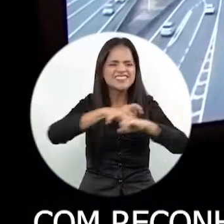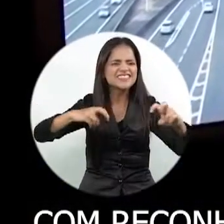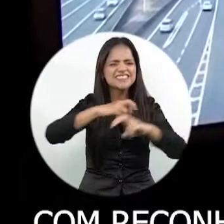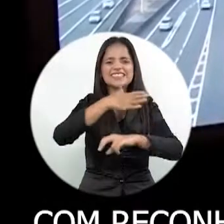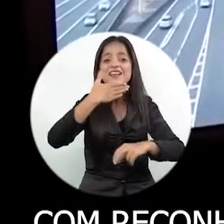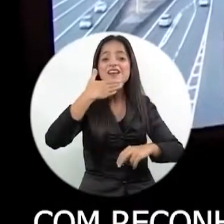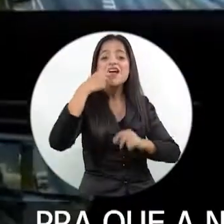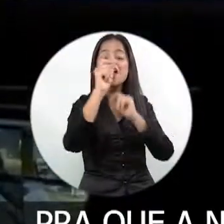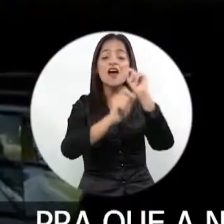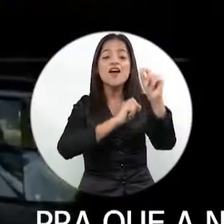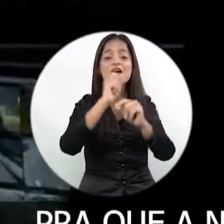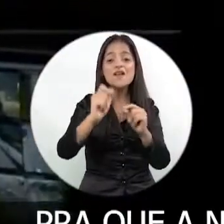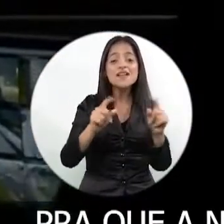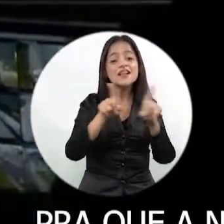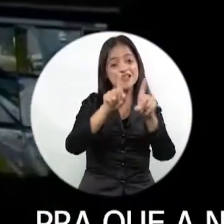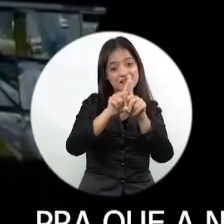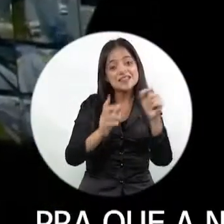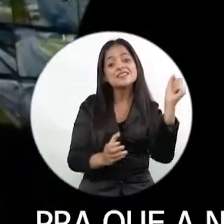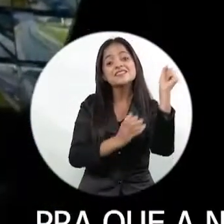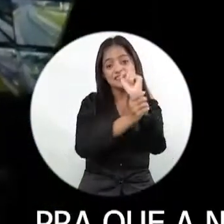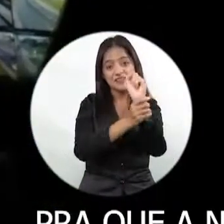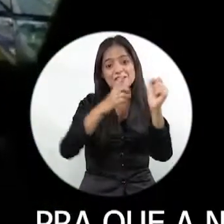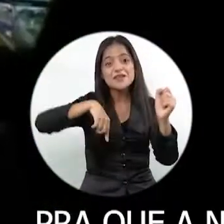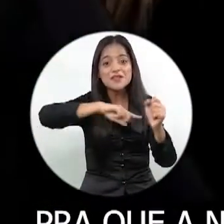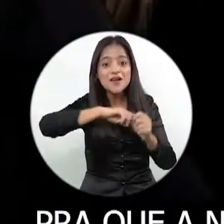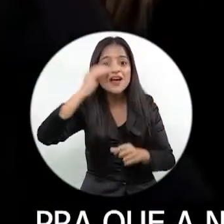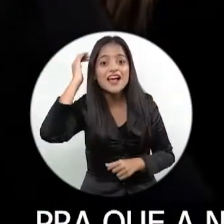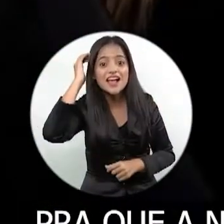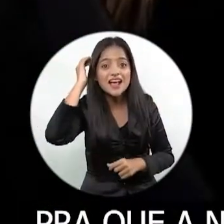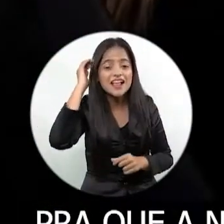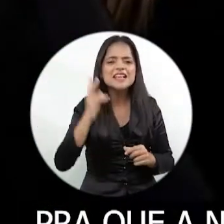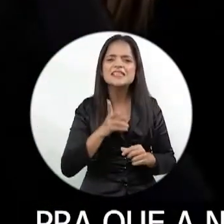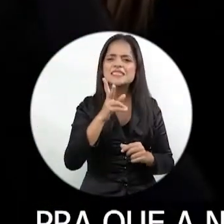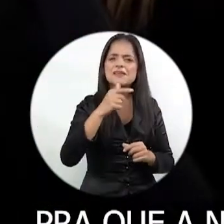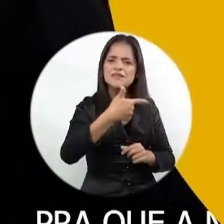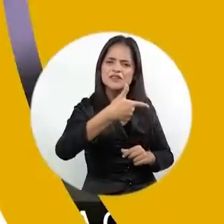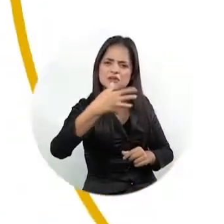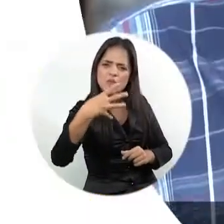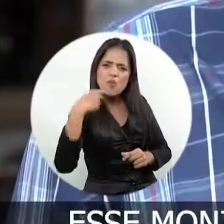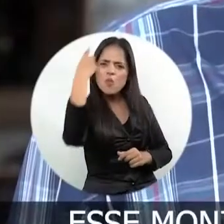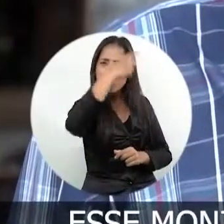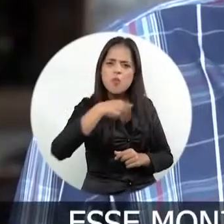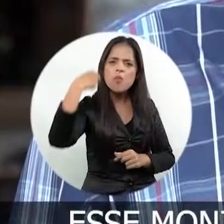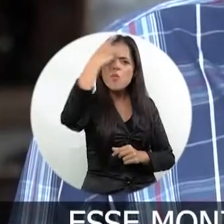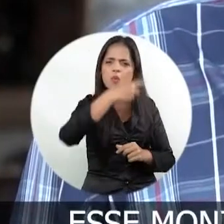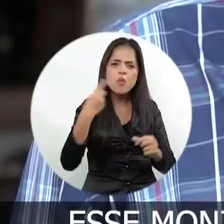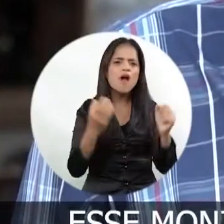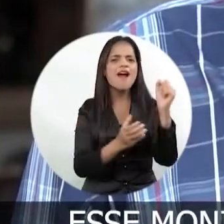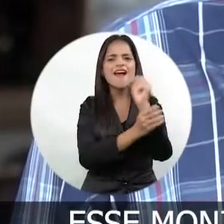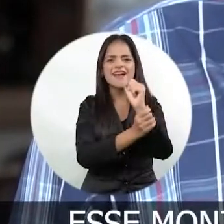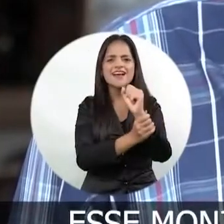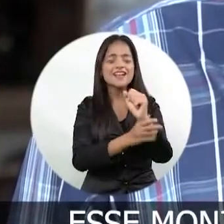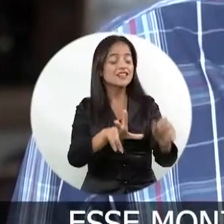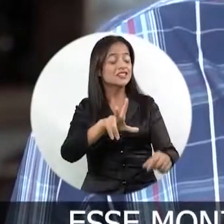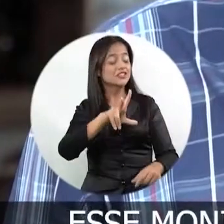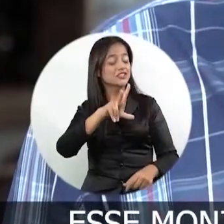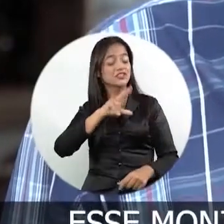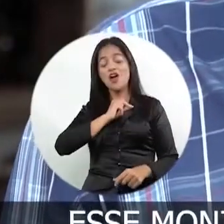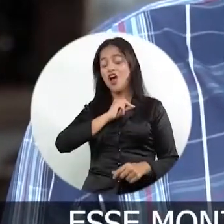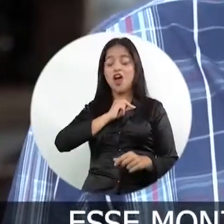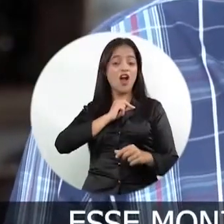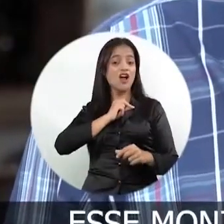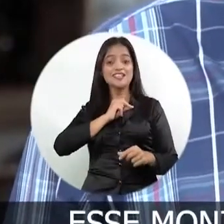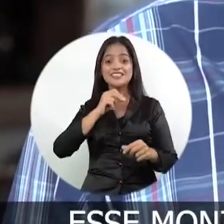de inteligência, para que a nossa cidade seja monitorada 24 horas por dia. Esse monitoramento vai oferecer